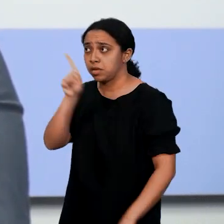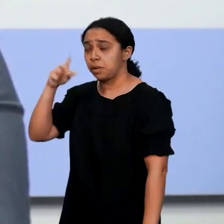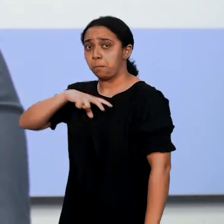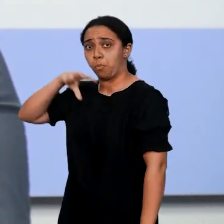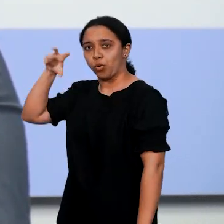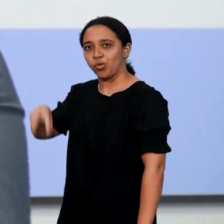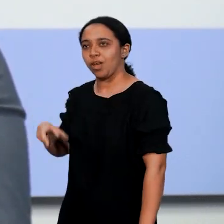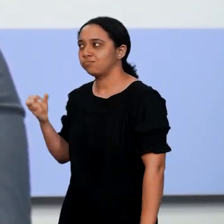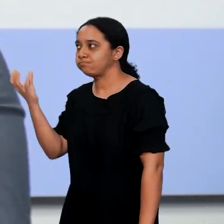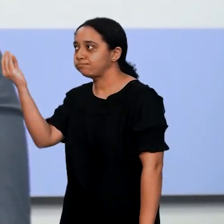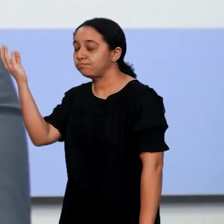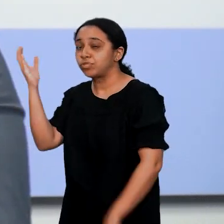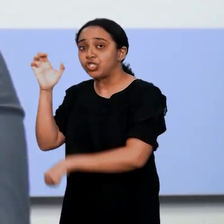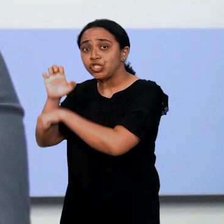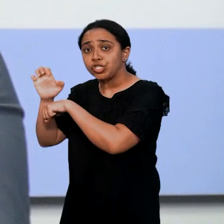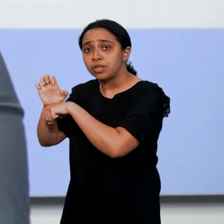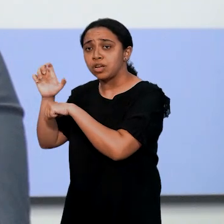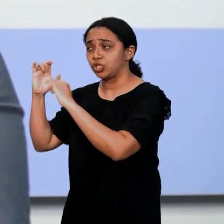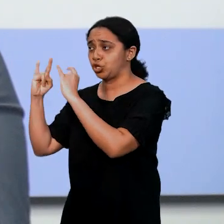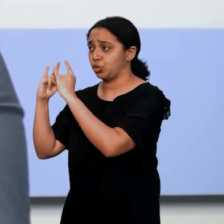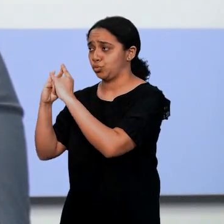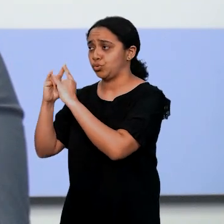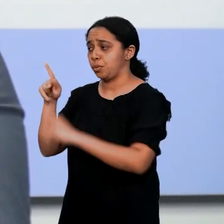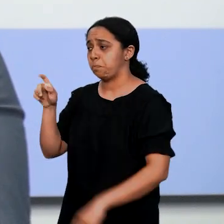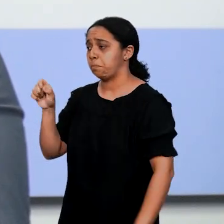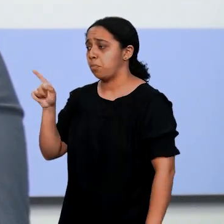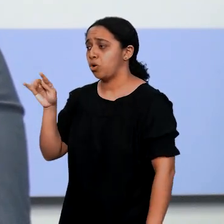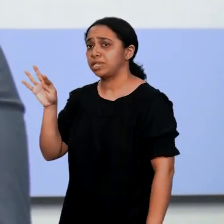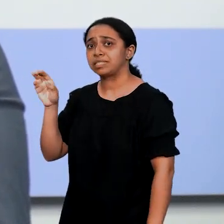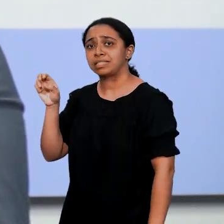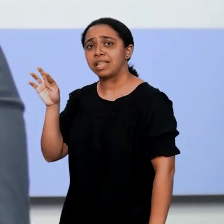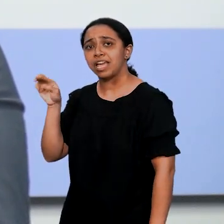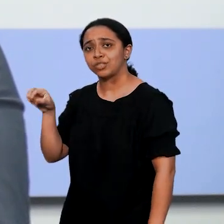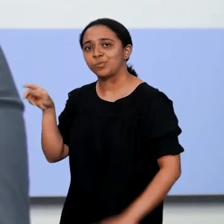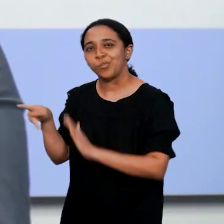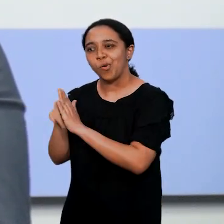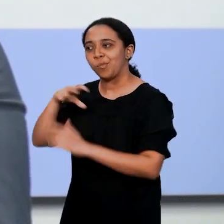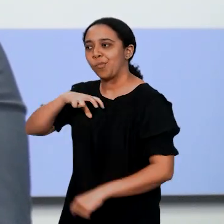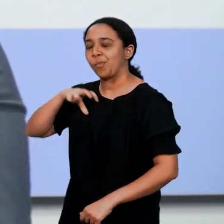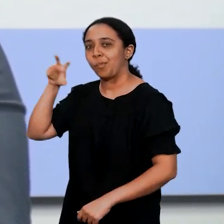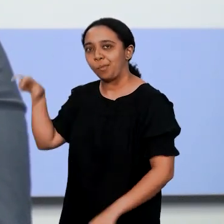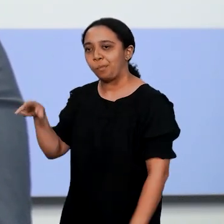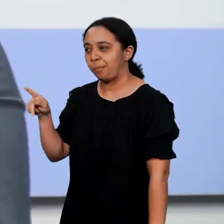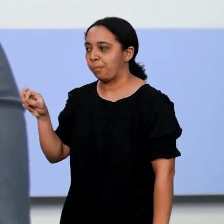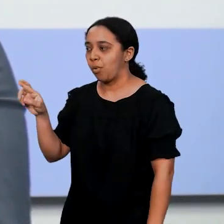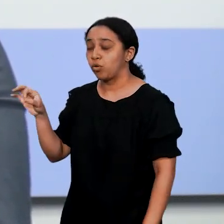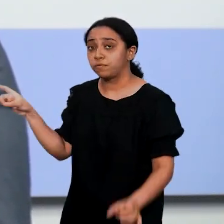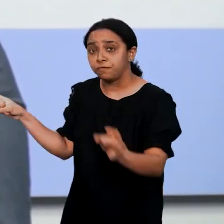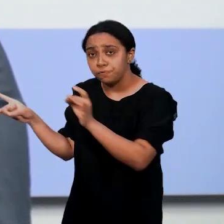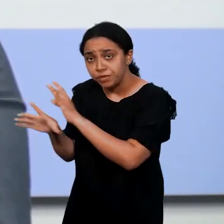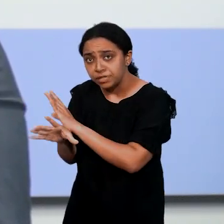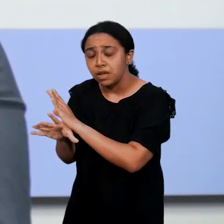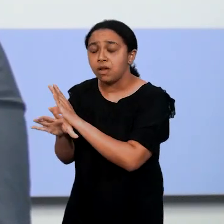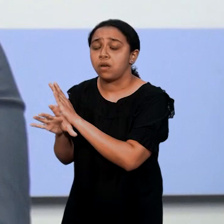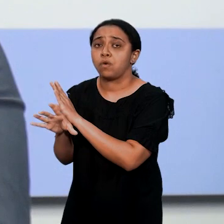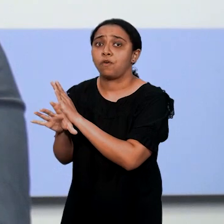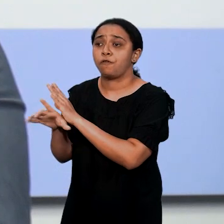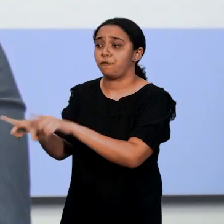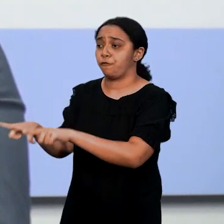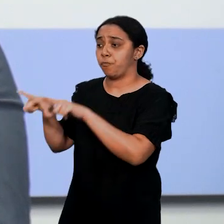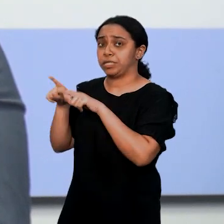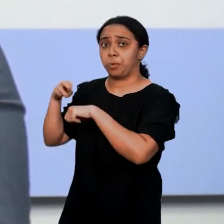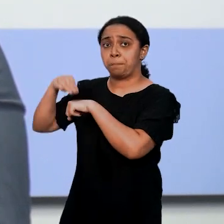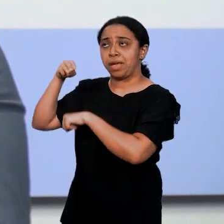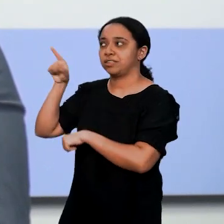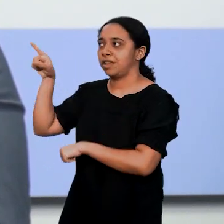ir a Portugal, fazer um estágio no Instituto Politécnico do Porto e, ao final desses seis meses, concluir tendo o diploma de